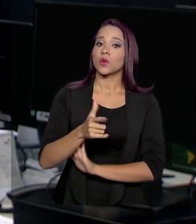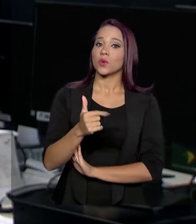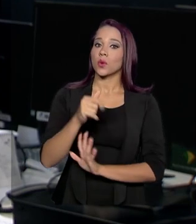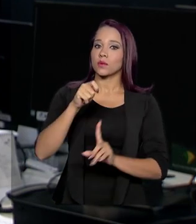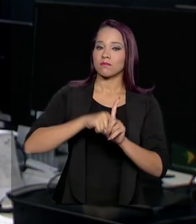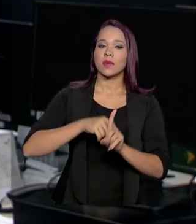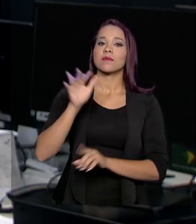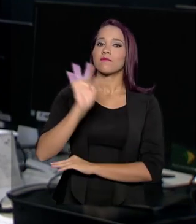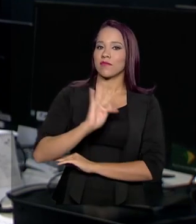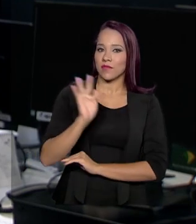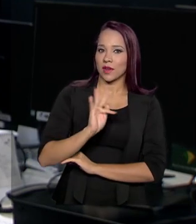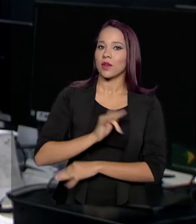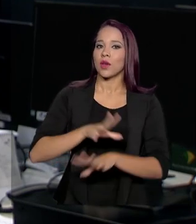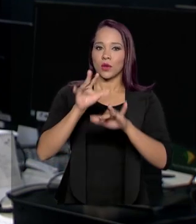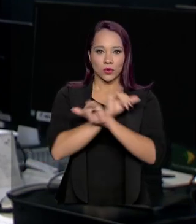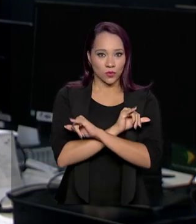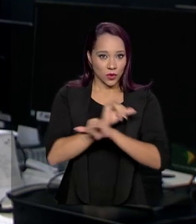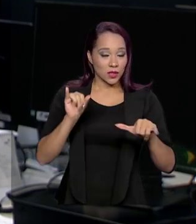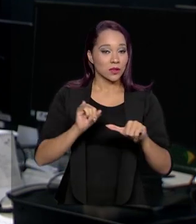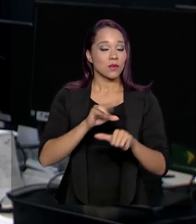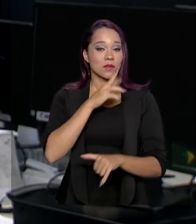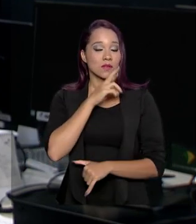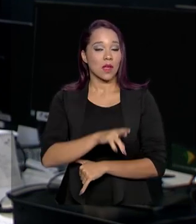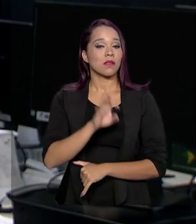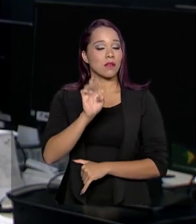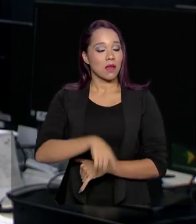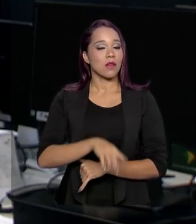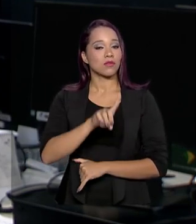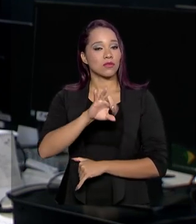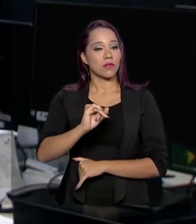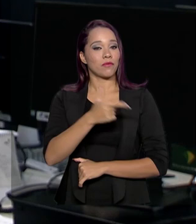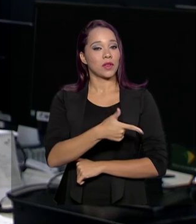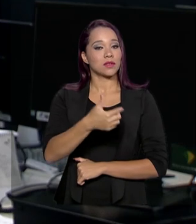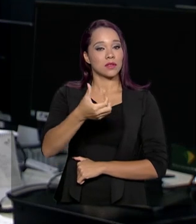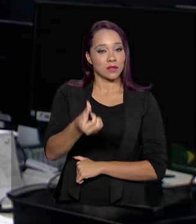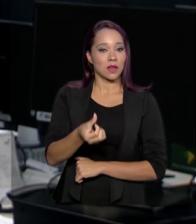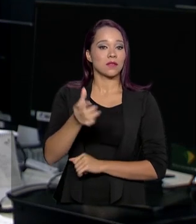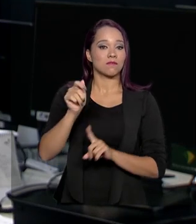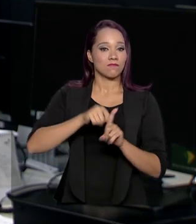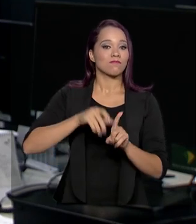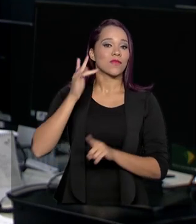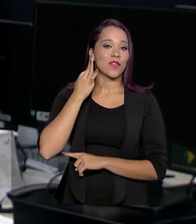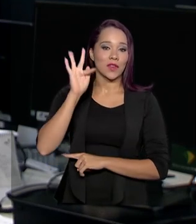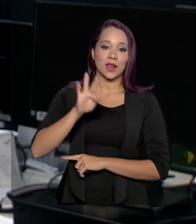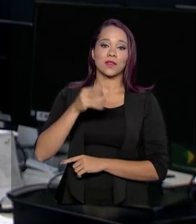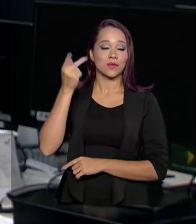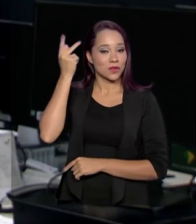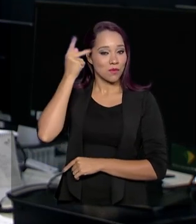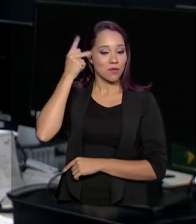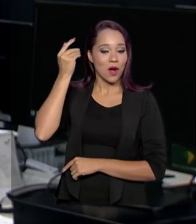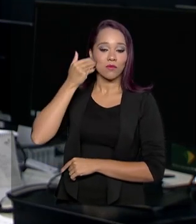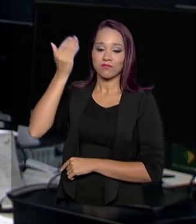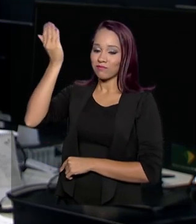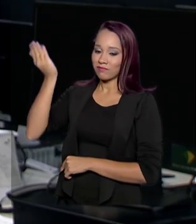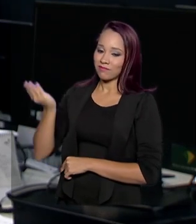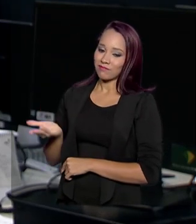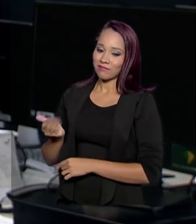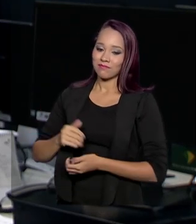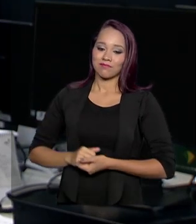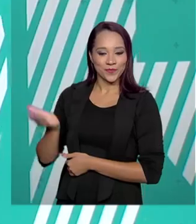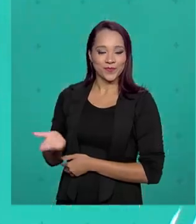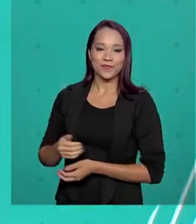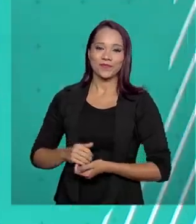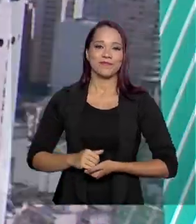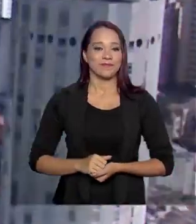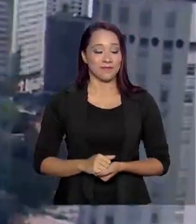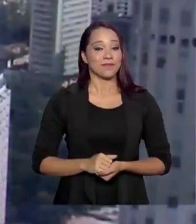fevereiro e a divulgação dos resultados é no dia 26 de fevereiro. De São Paulo, Raquel Sets para o governo agora.